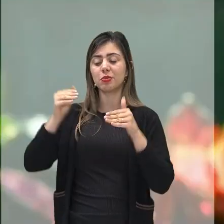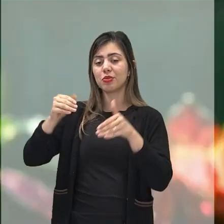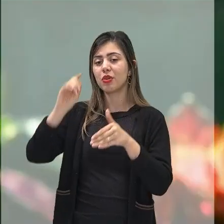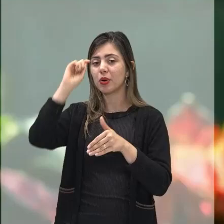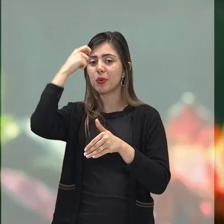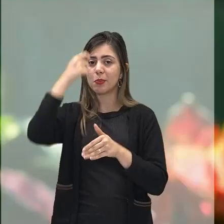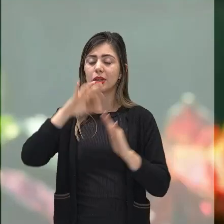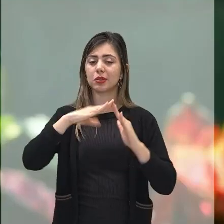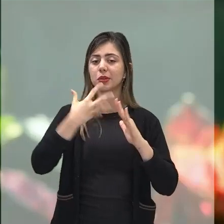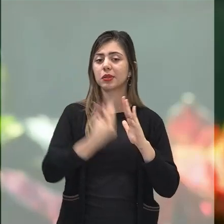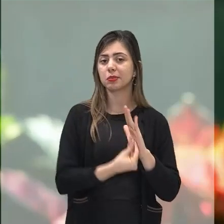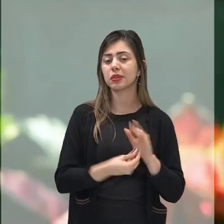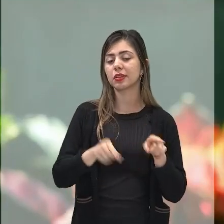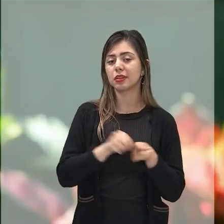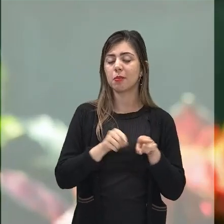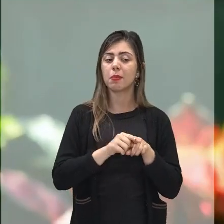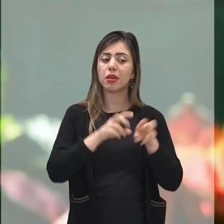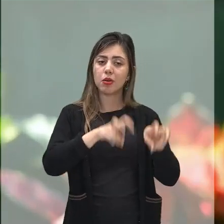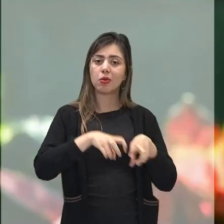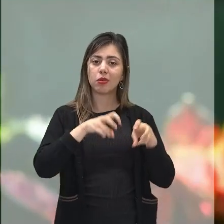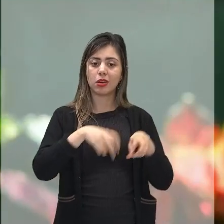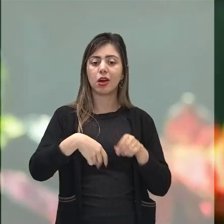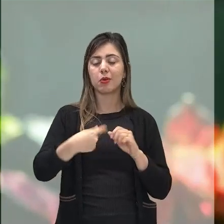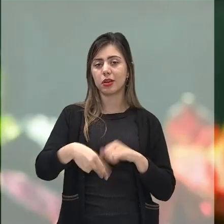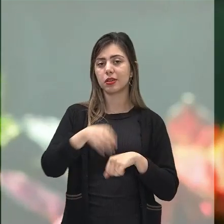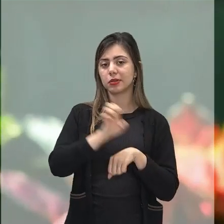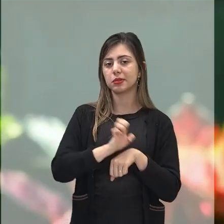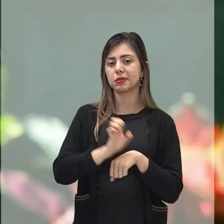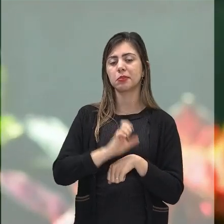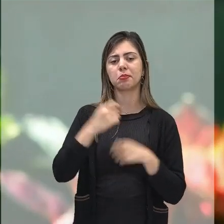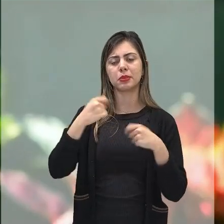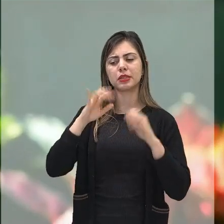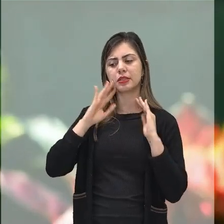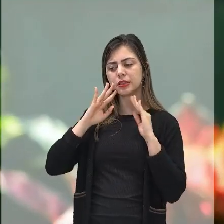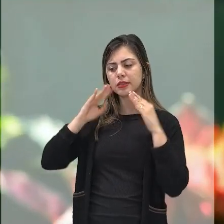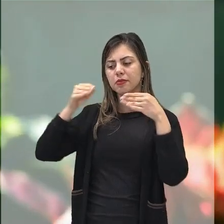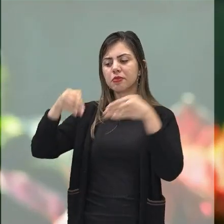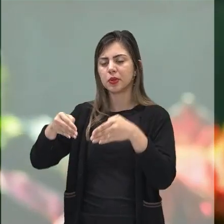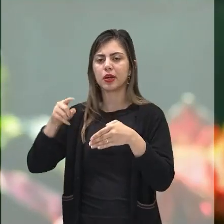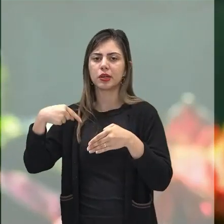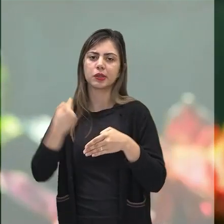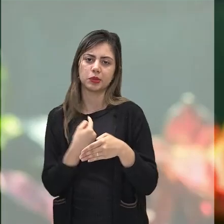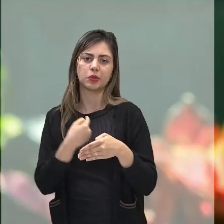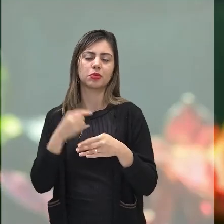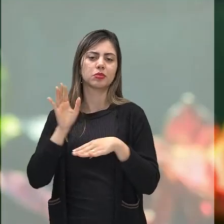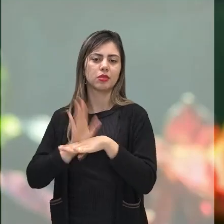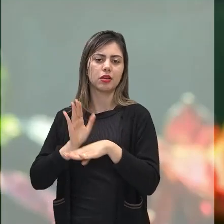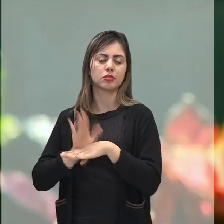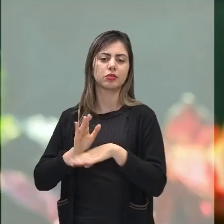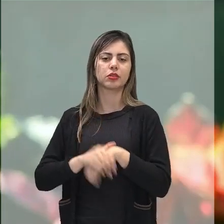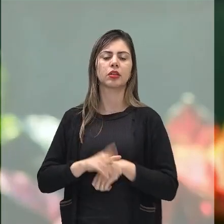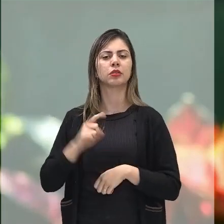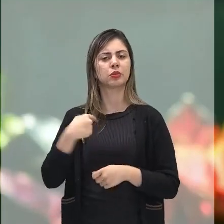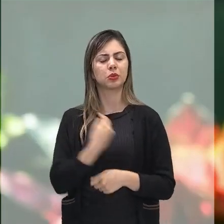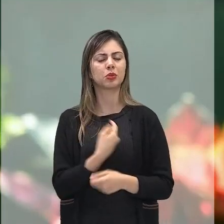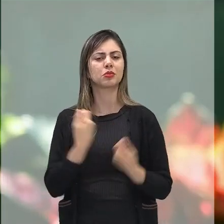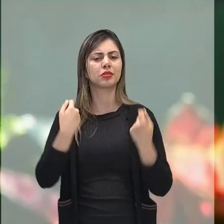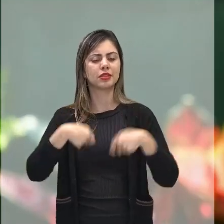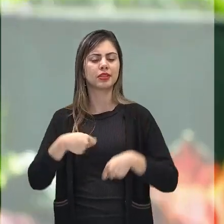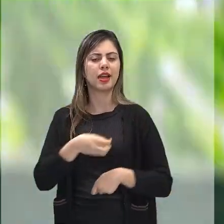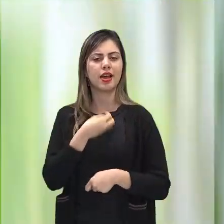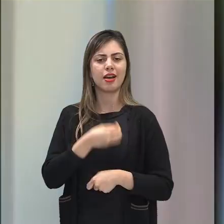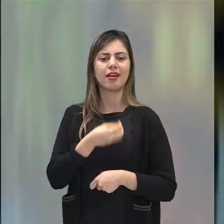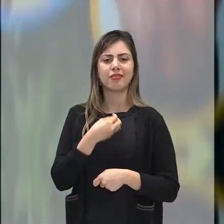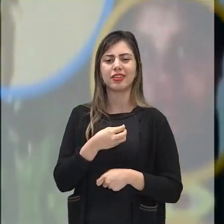quilombola e também rural do nosso estado, para dar uma maior visibilidade, para que nós possamos conviver com essa grande